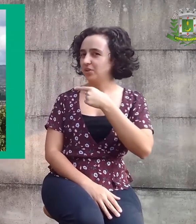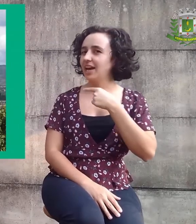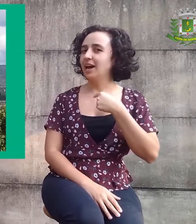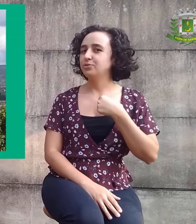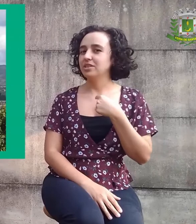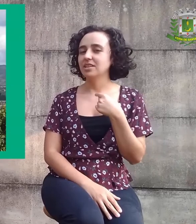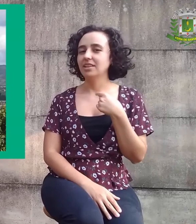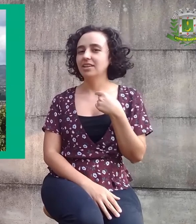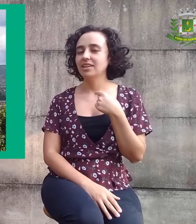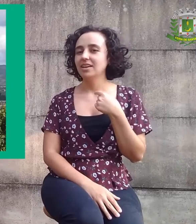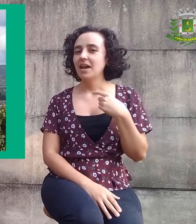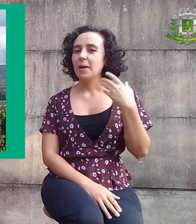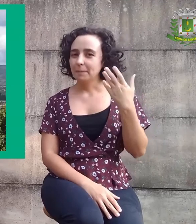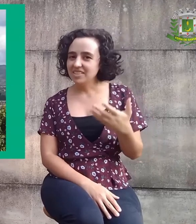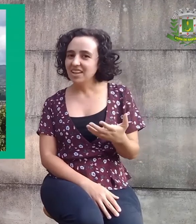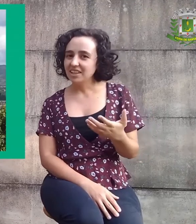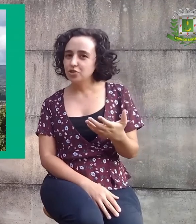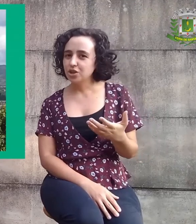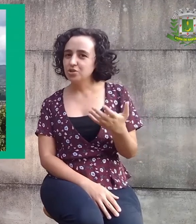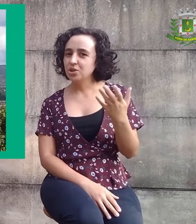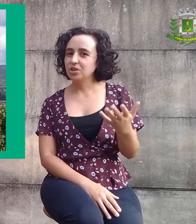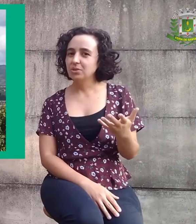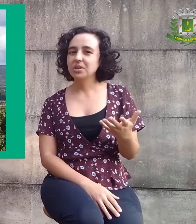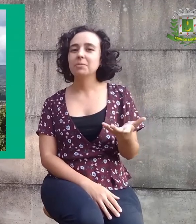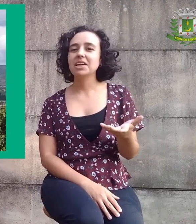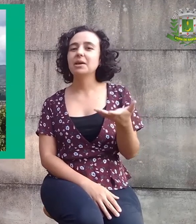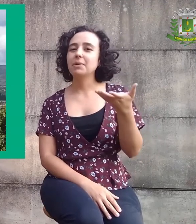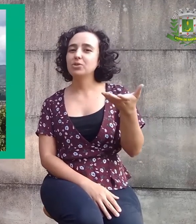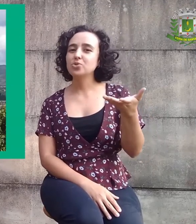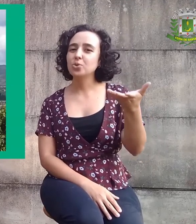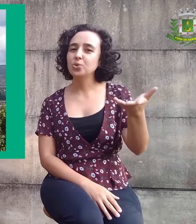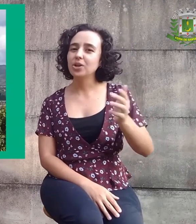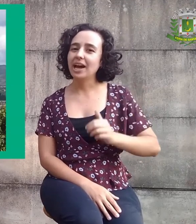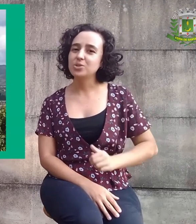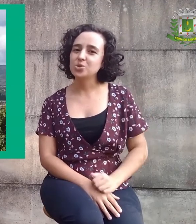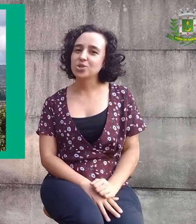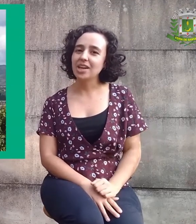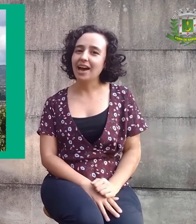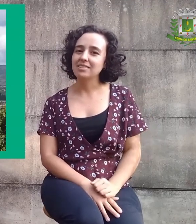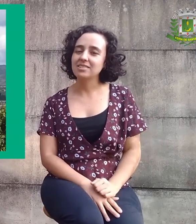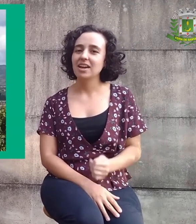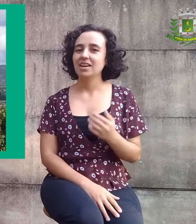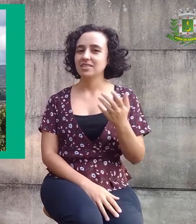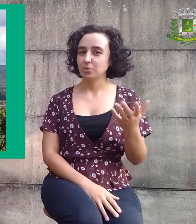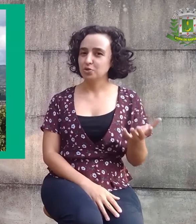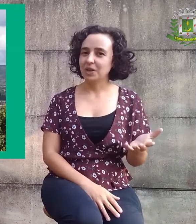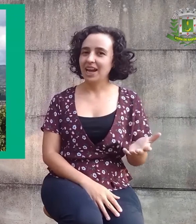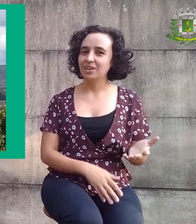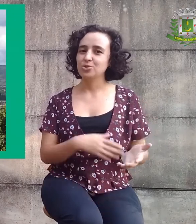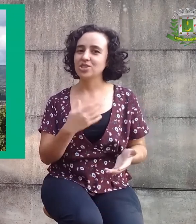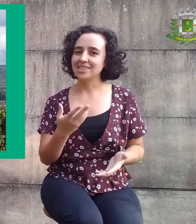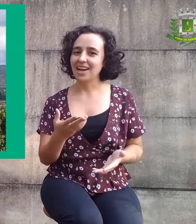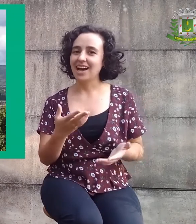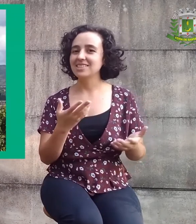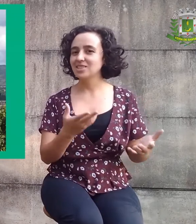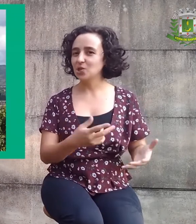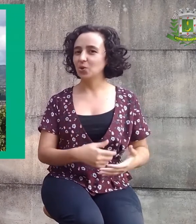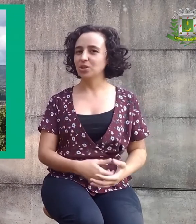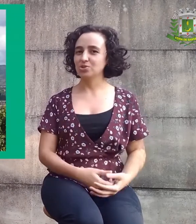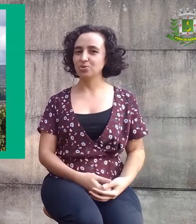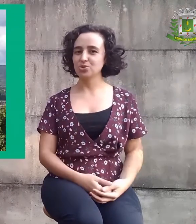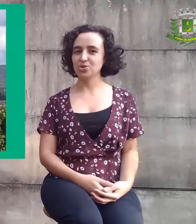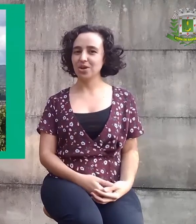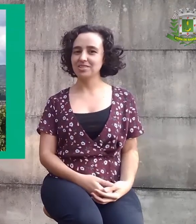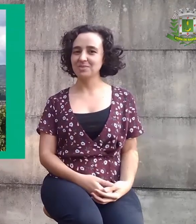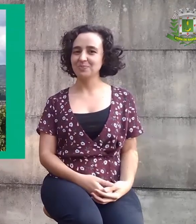Consigo ver árvores ali. Mas, além disso, eu tenho também elementos culturais e sociais. São os prédios, as casas